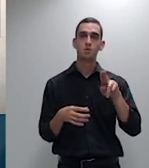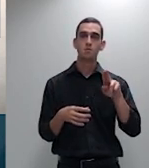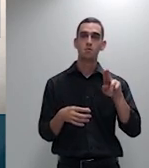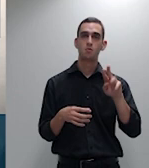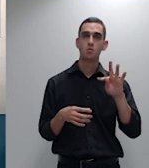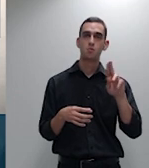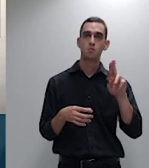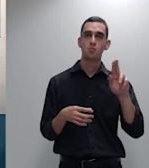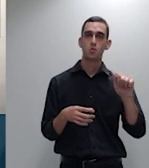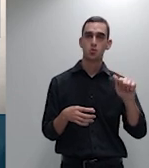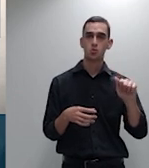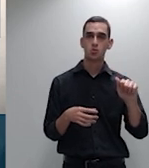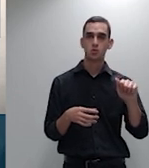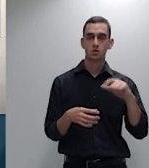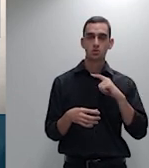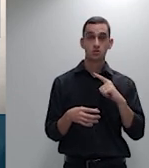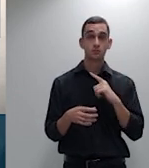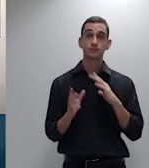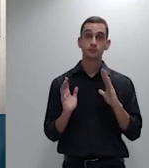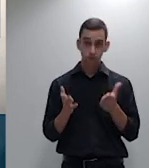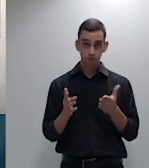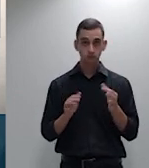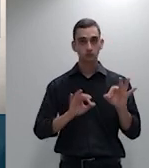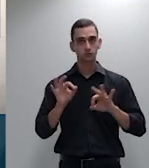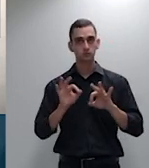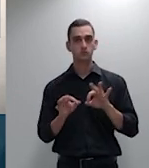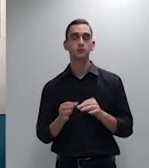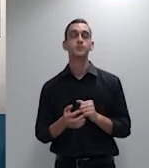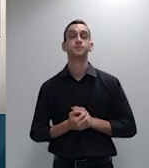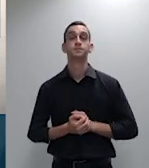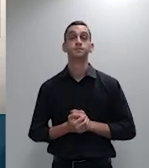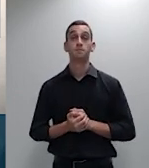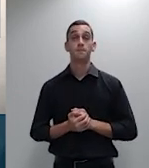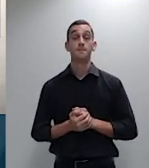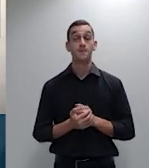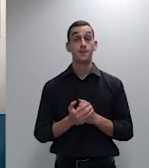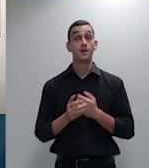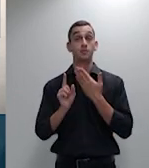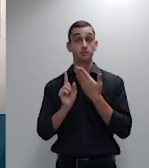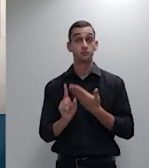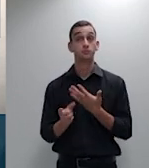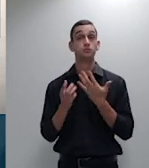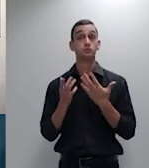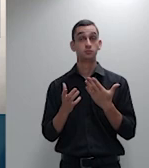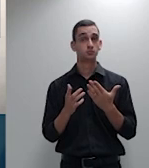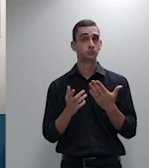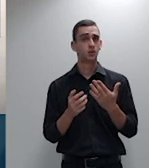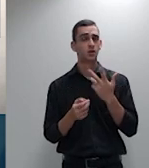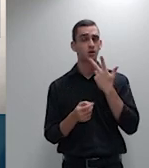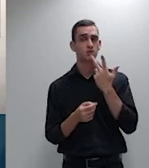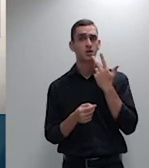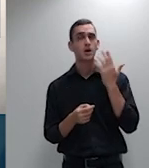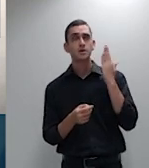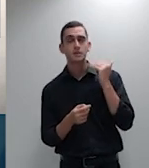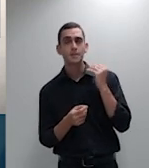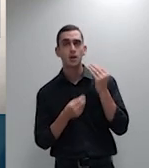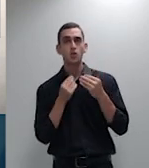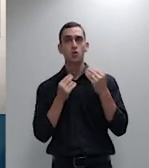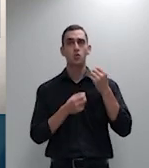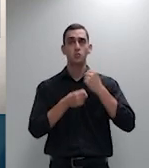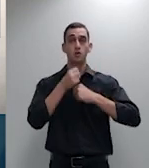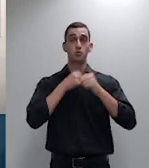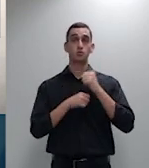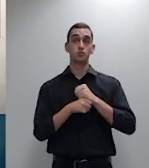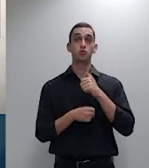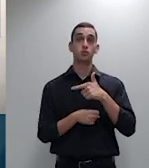administradora de benefícios e ele entrou com a ação questionando o reajuste que foi aplicado em outubro de 2016 na mensalidade dele de